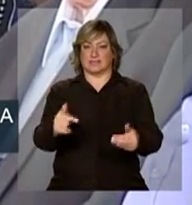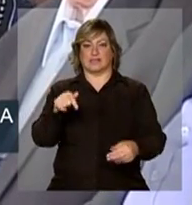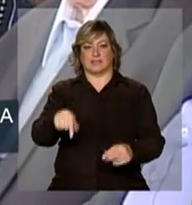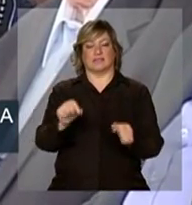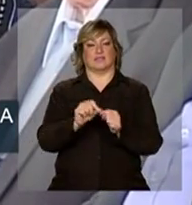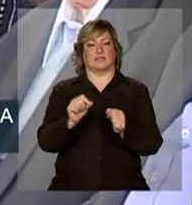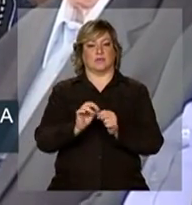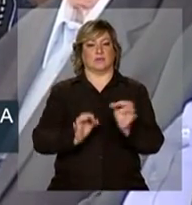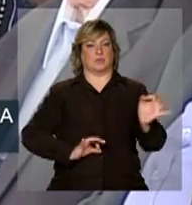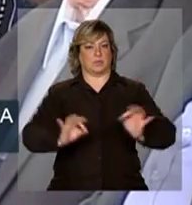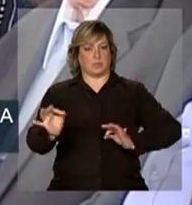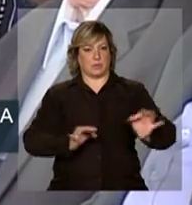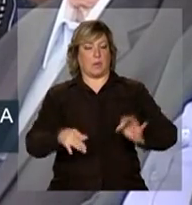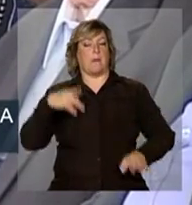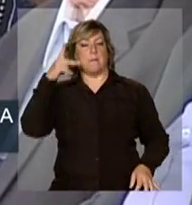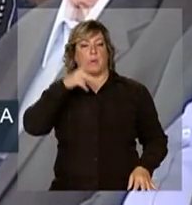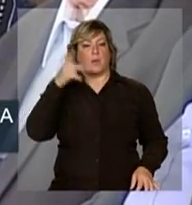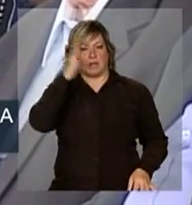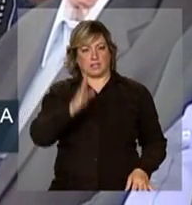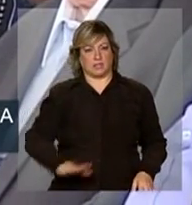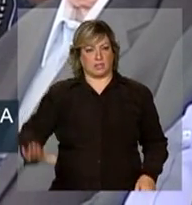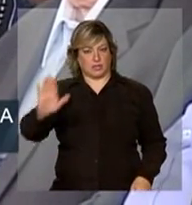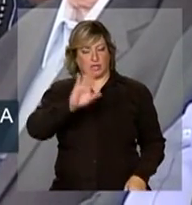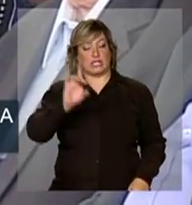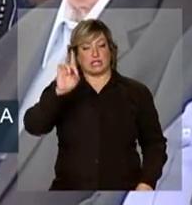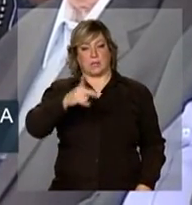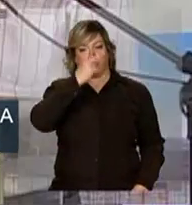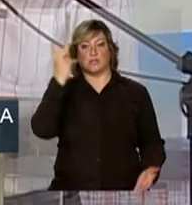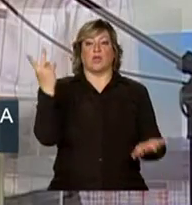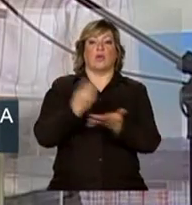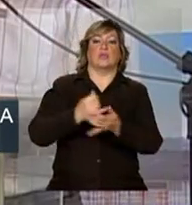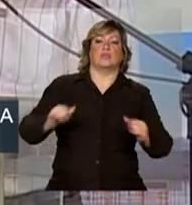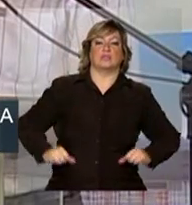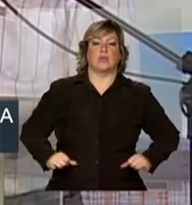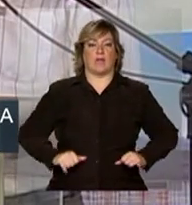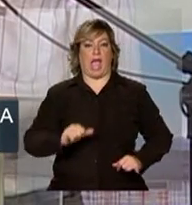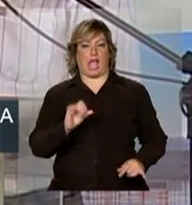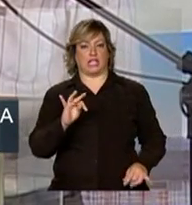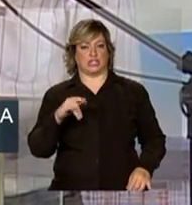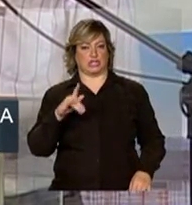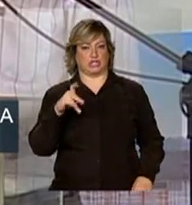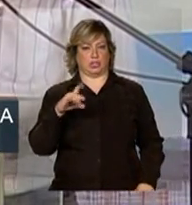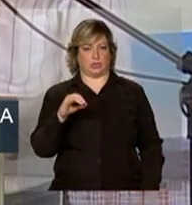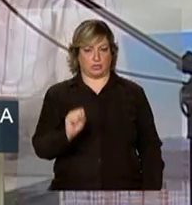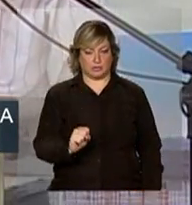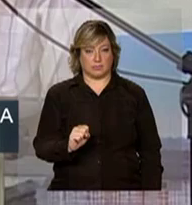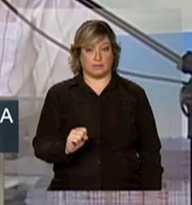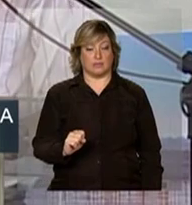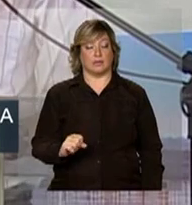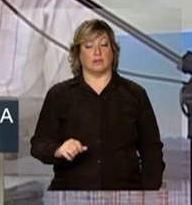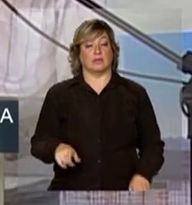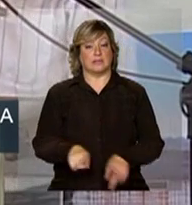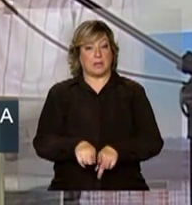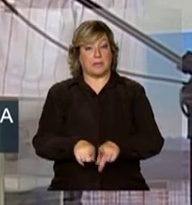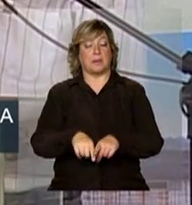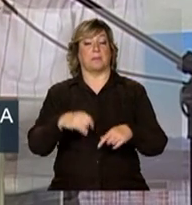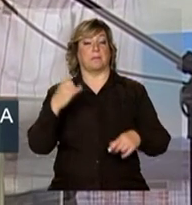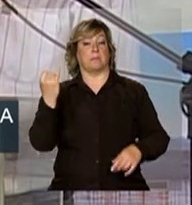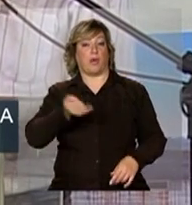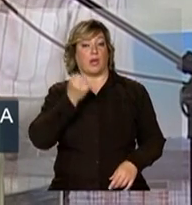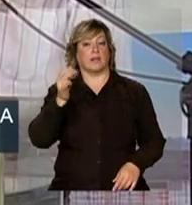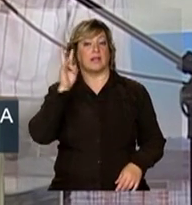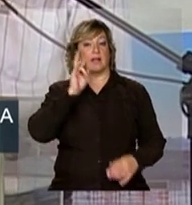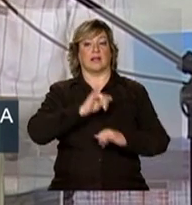construção dessa política nacional dos direitos dos atingidos. É importante salientar os